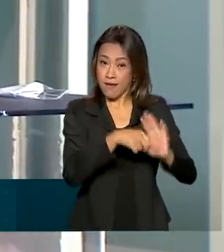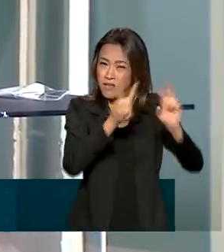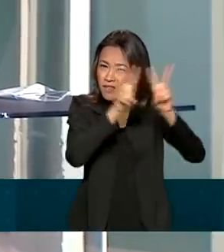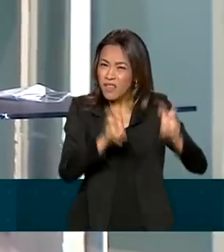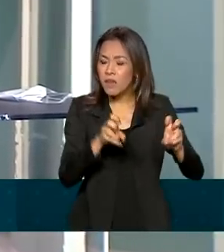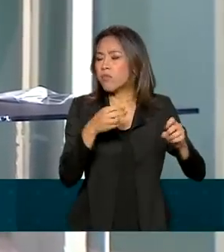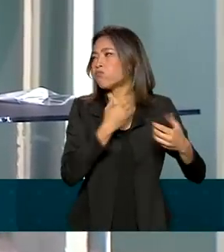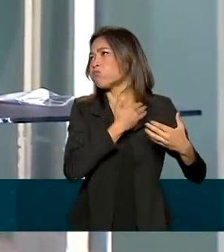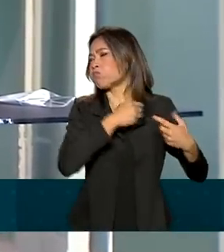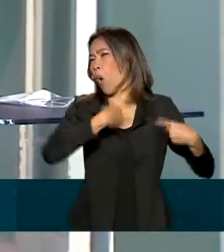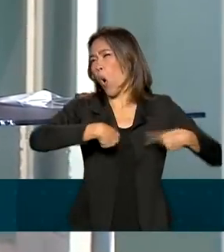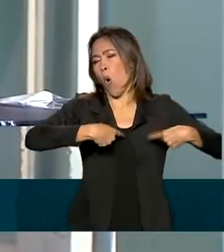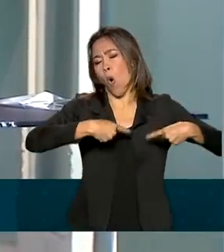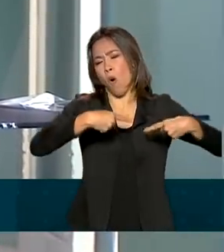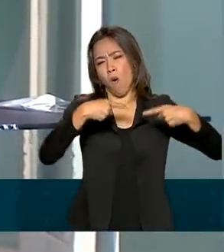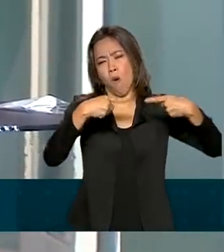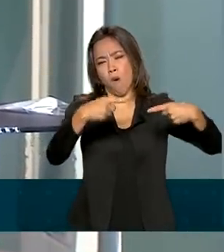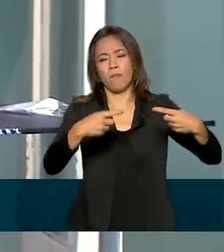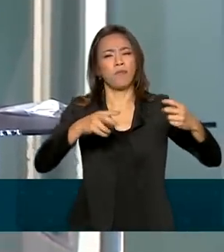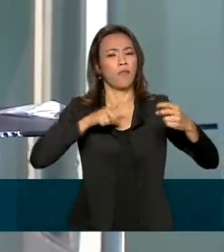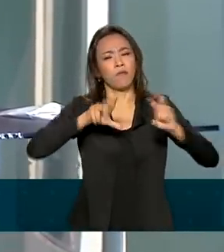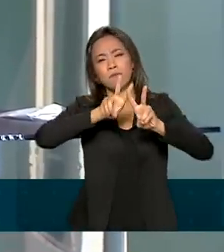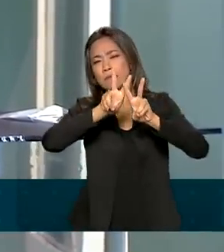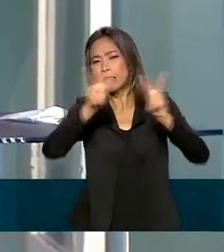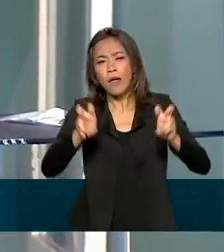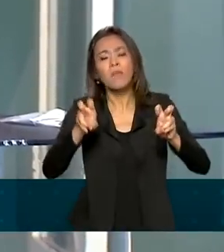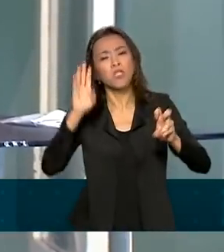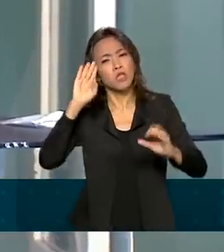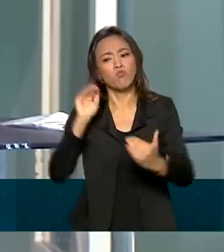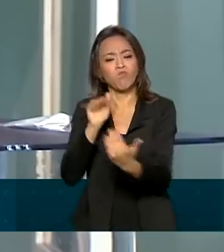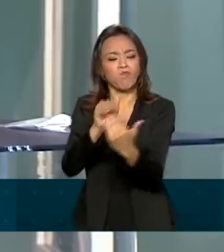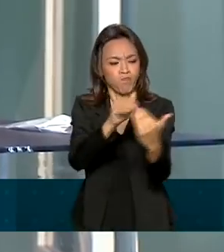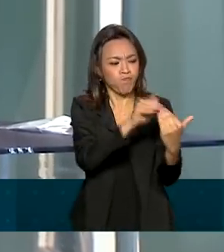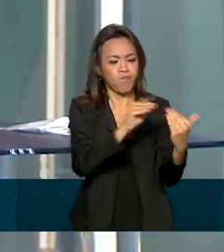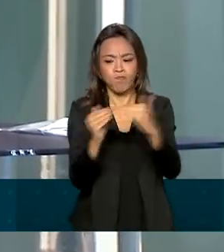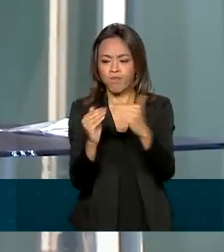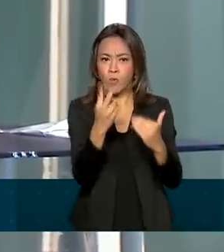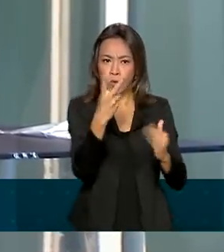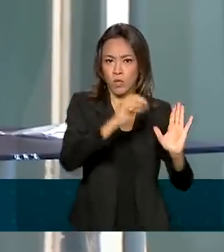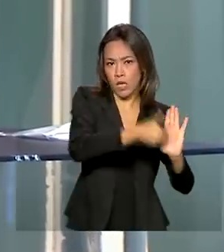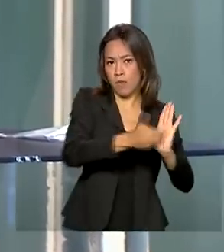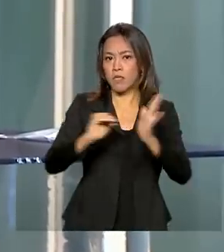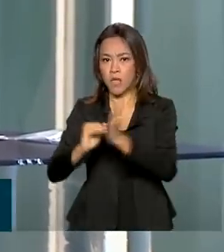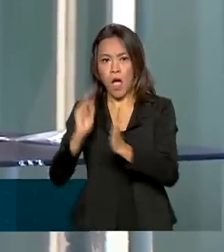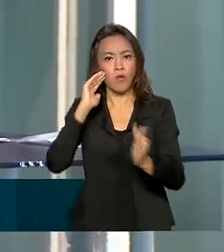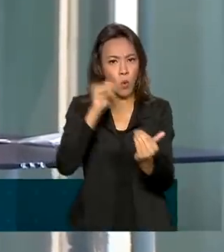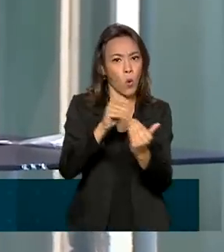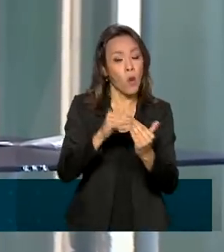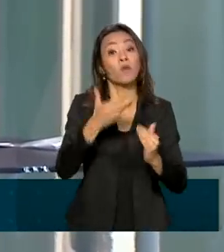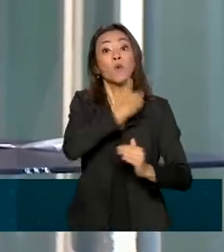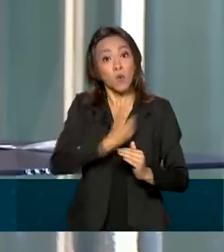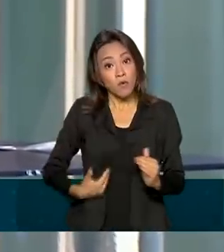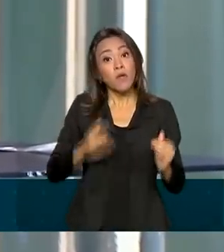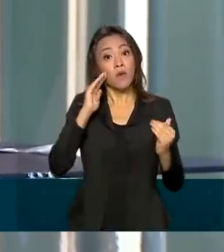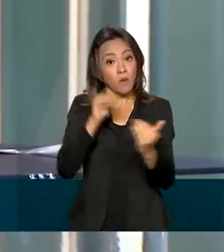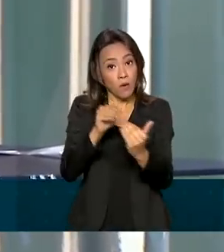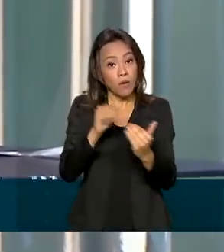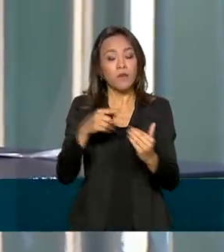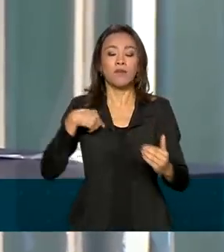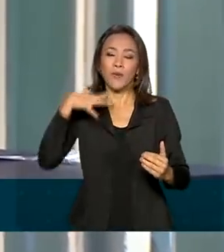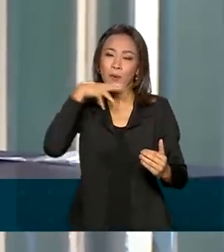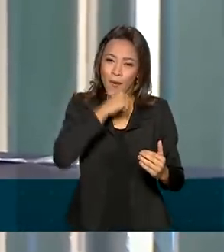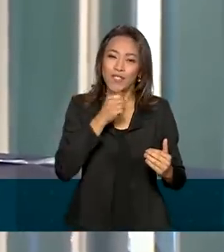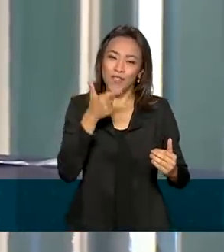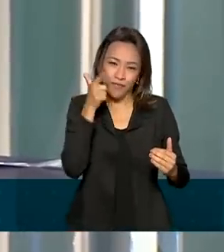debatido, já tem aí temas que são de consenso tanto da Câmara quanto do Senado e do próprio governo. Então eu acho que ela anda